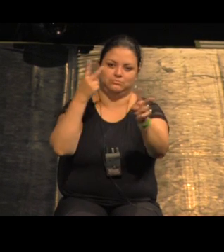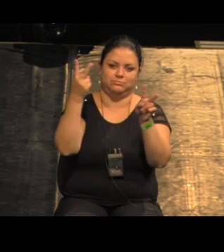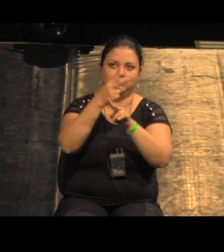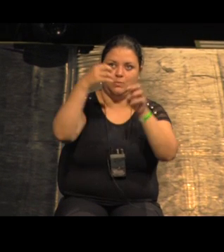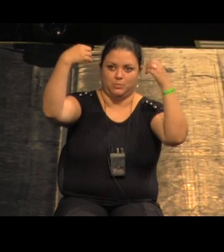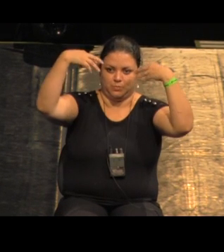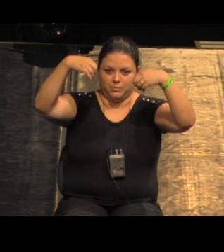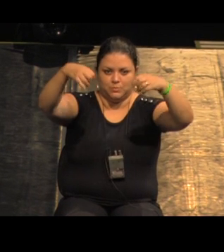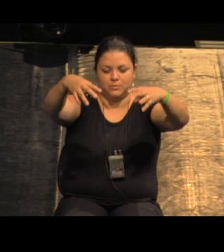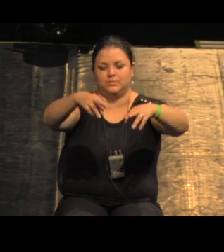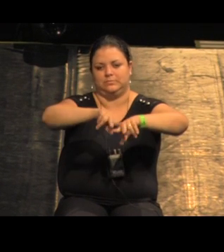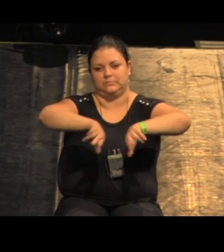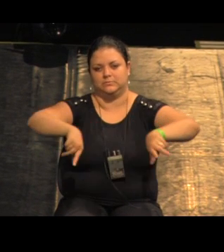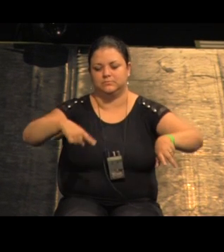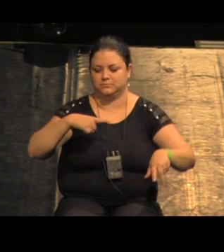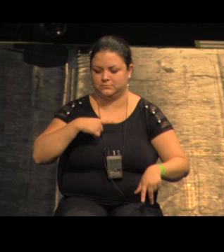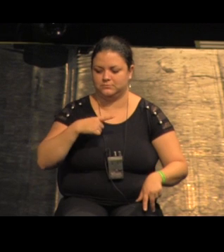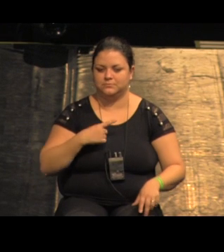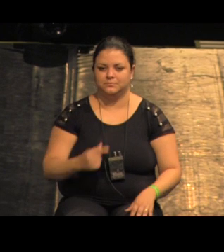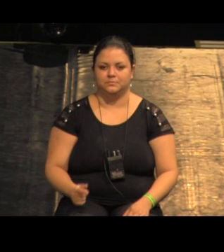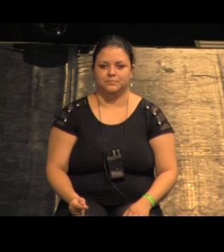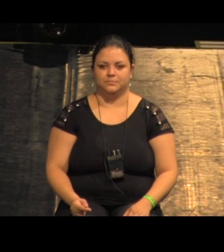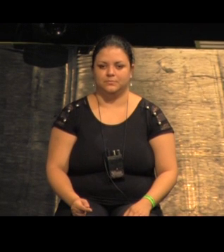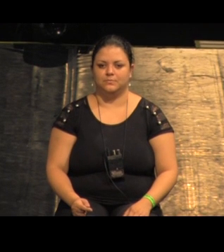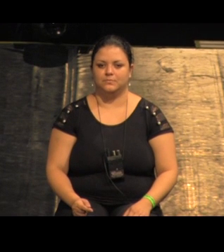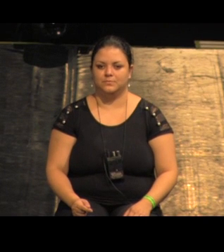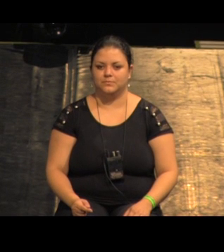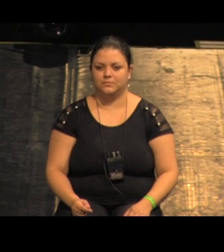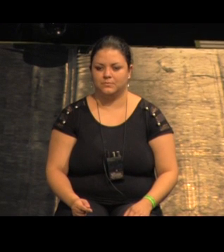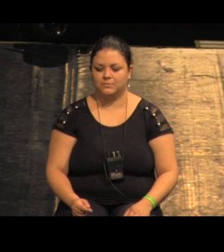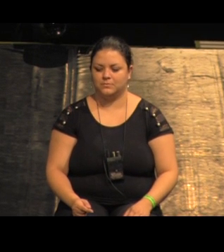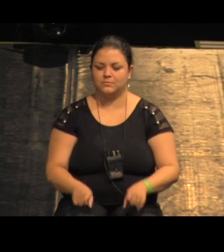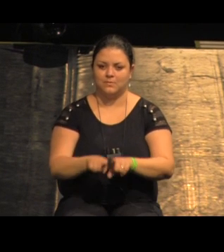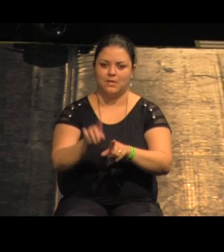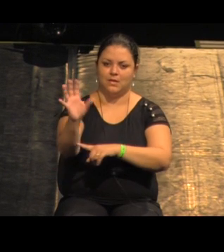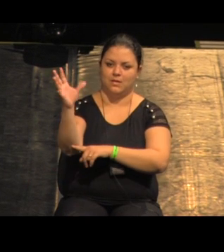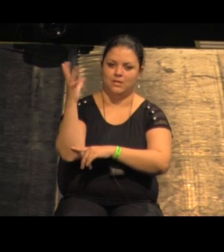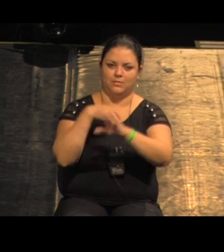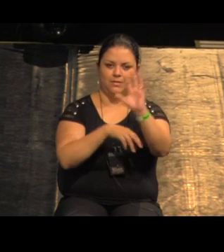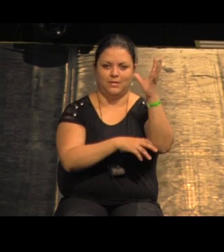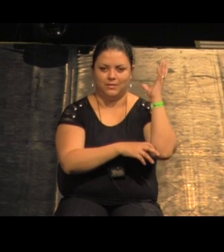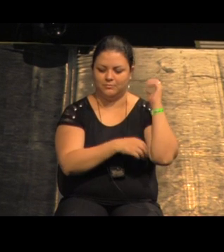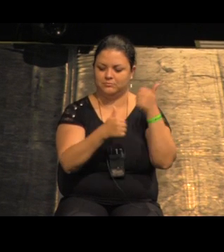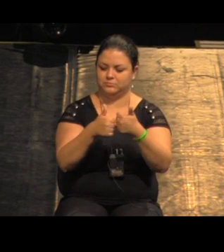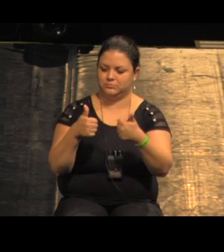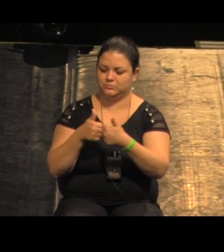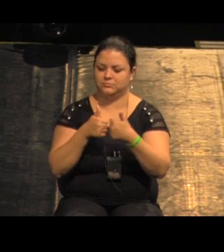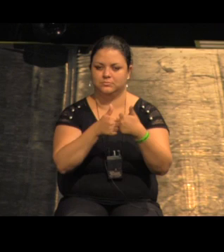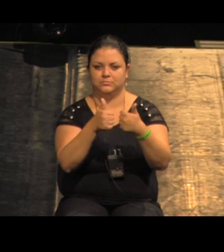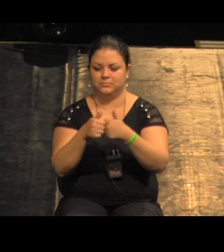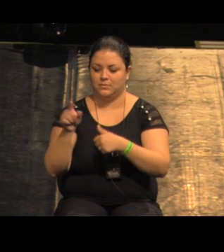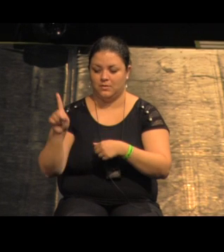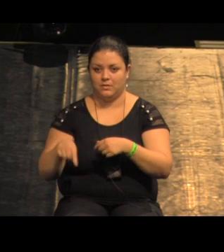iluminada isso permitia compactar bastante o projeto a arborização desse espaço novo essa é a obra